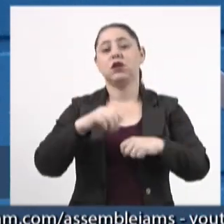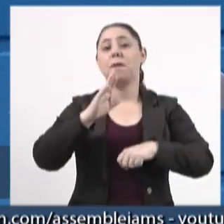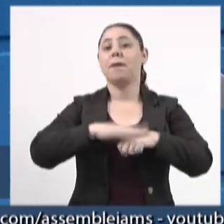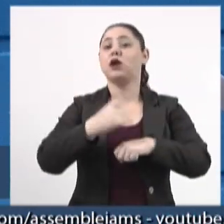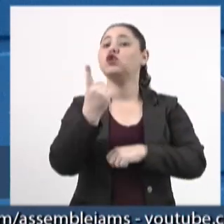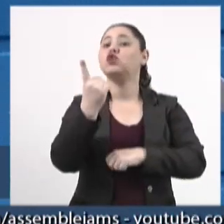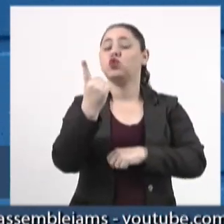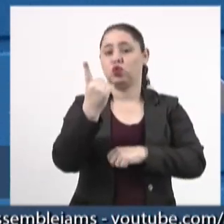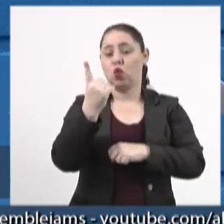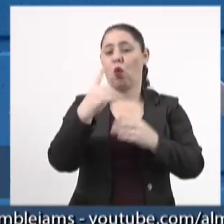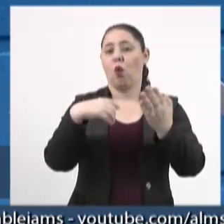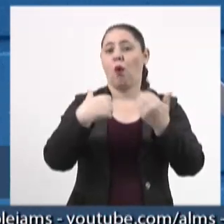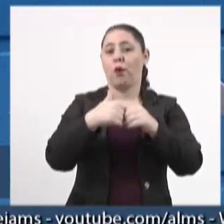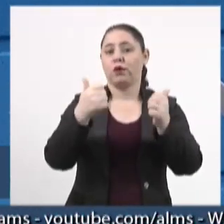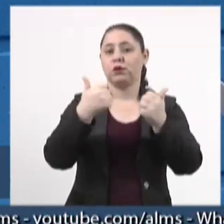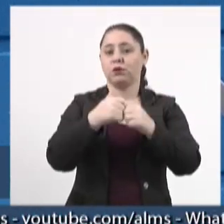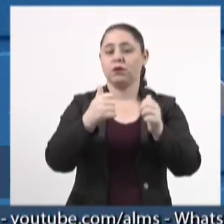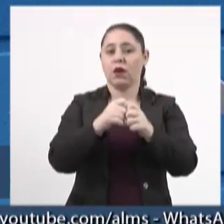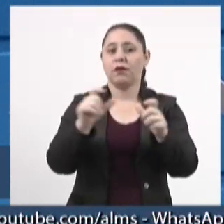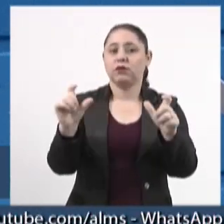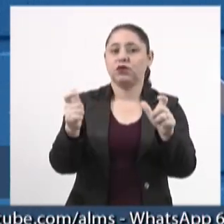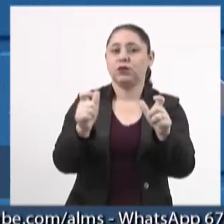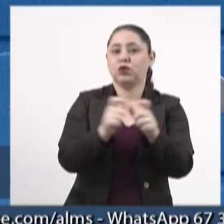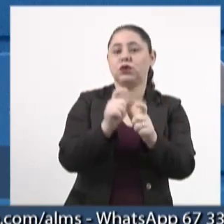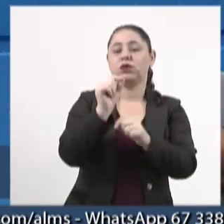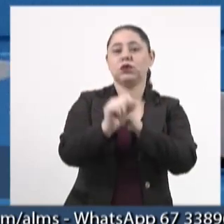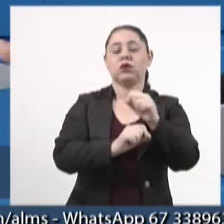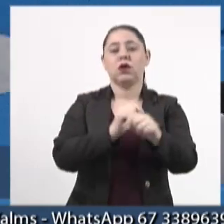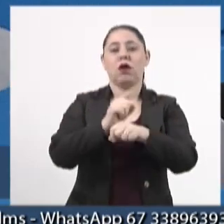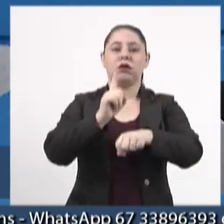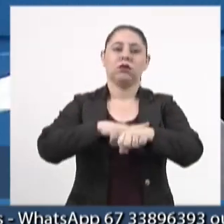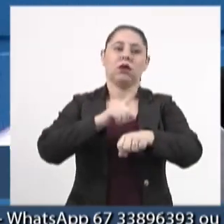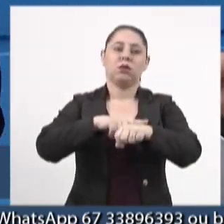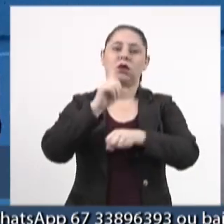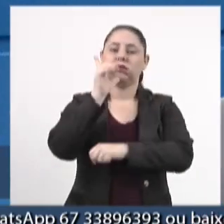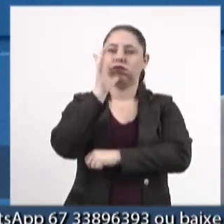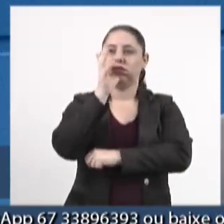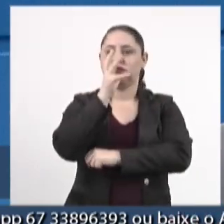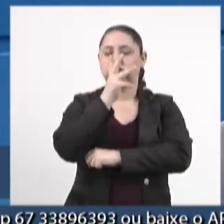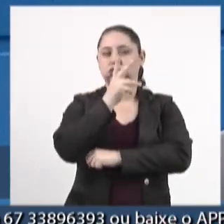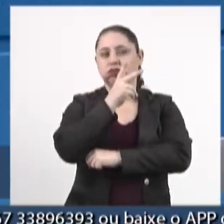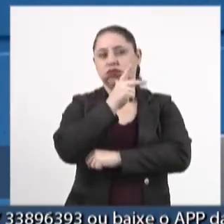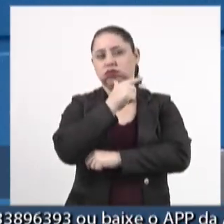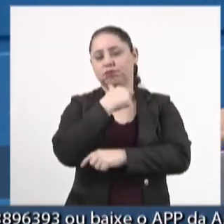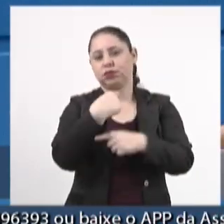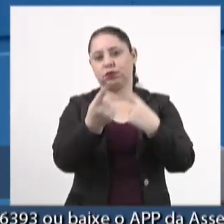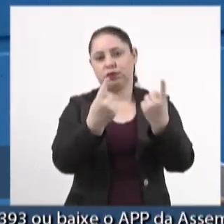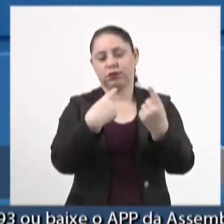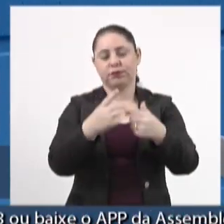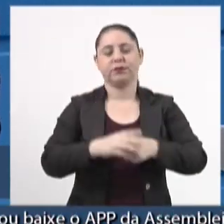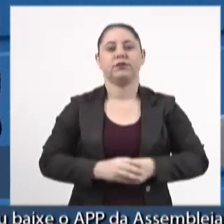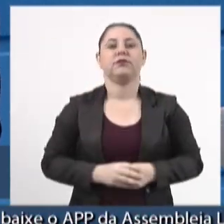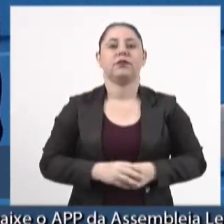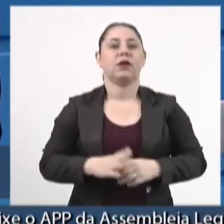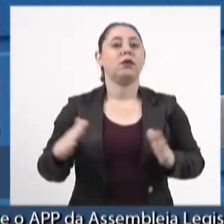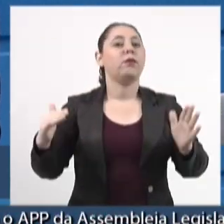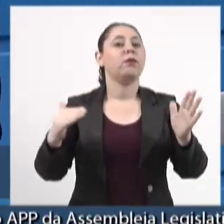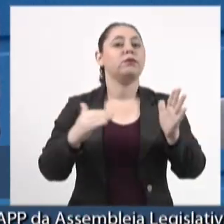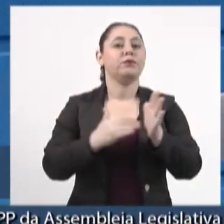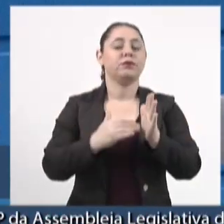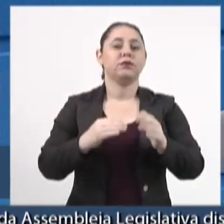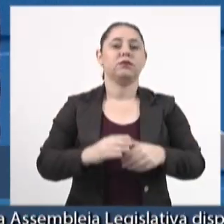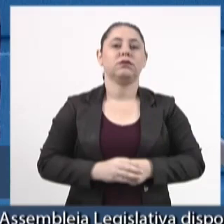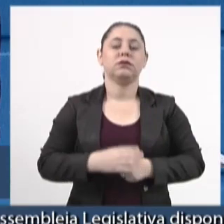de mais um veículo possibilitaria redução significativa do tempo de transporte. E, por último,